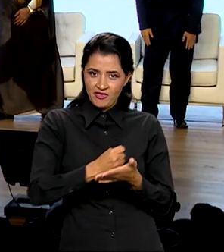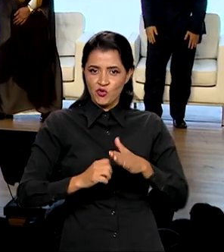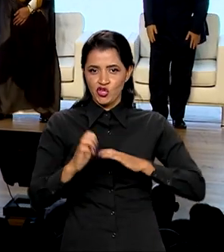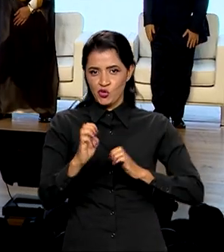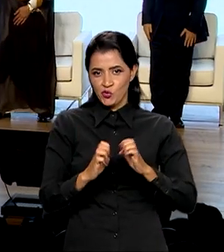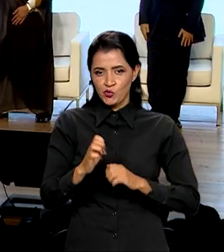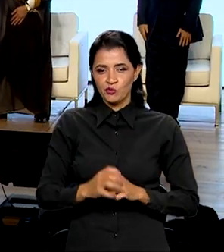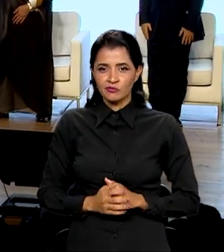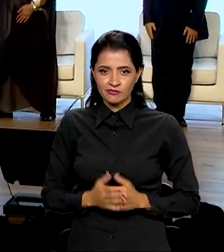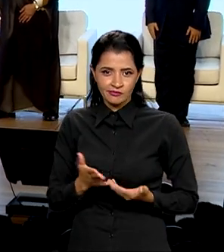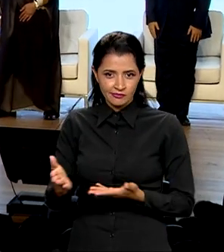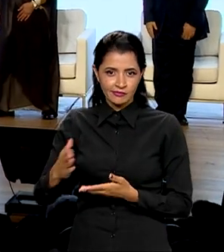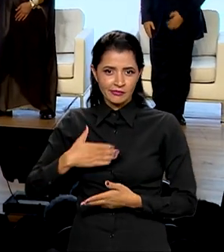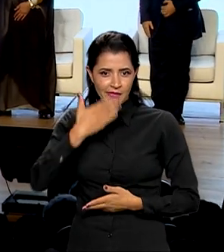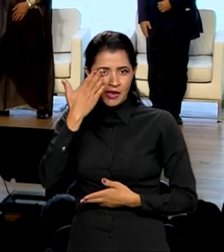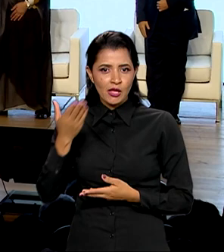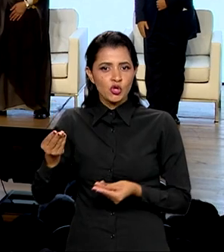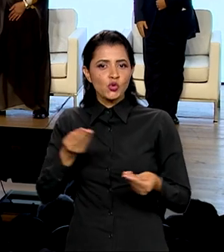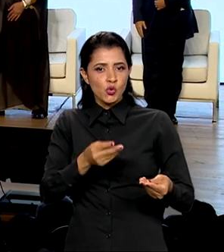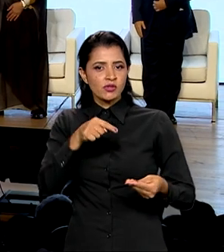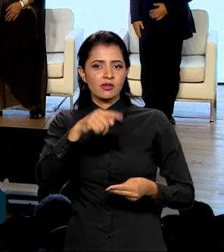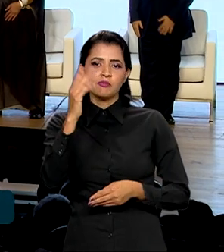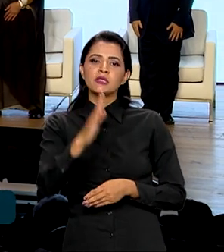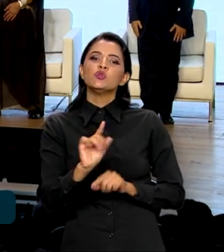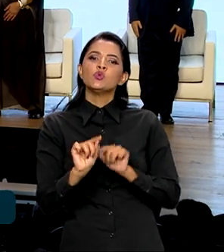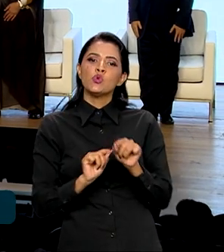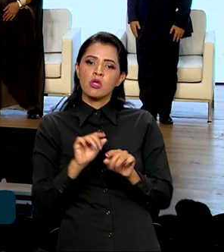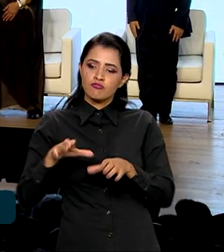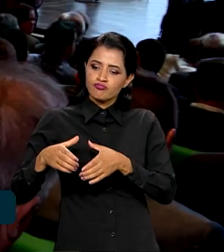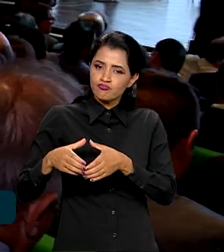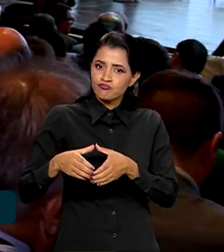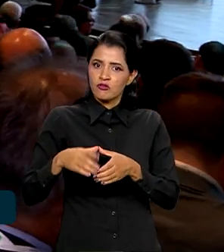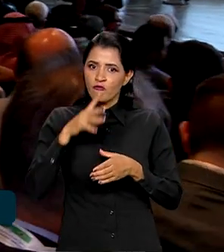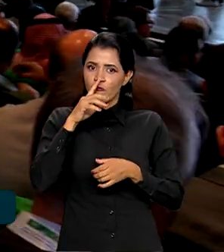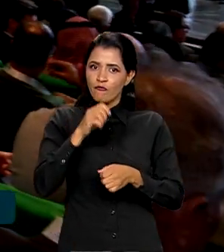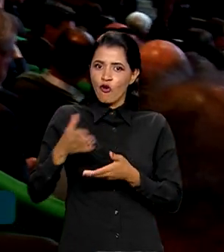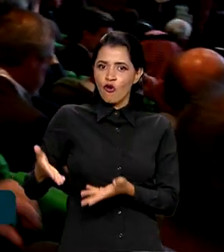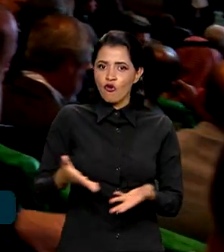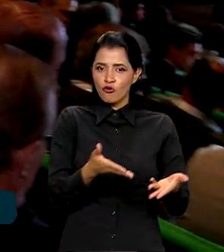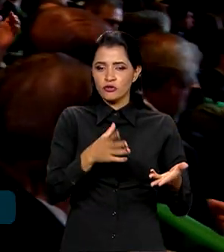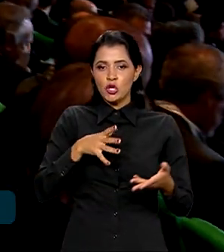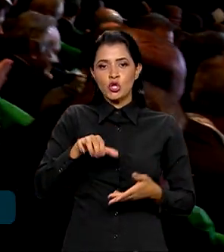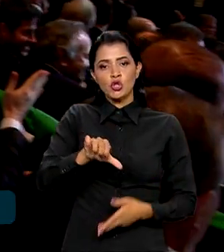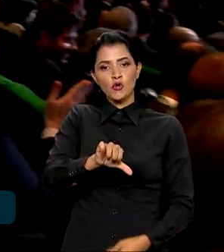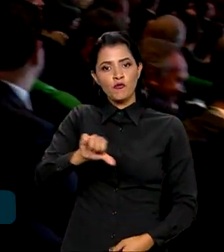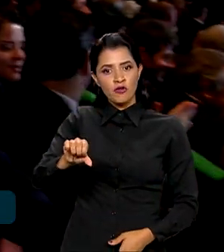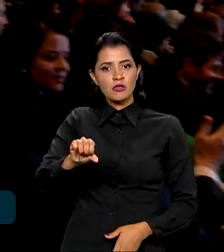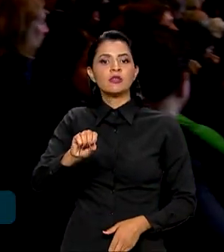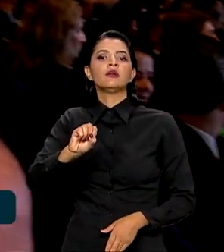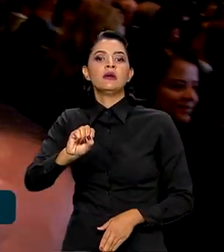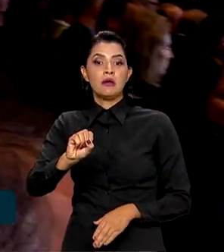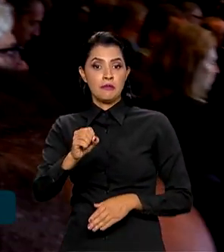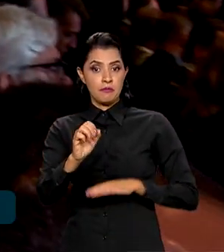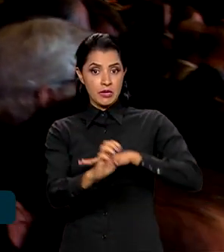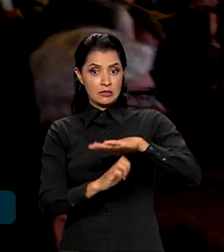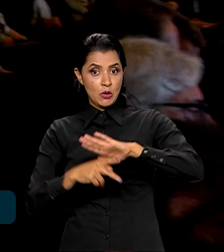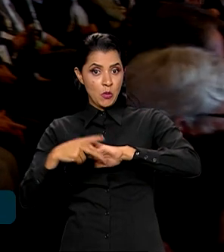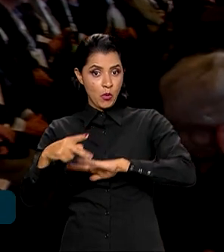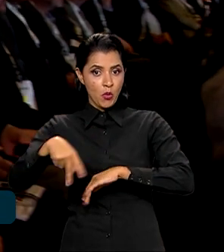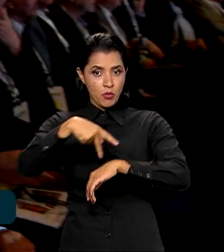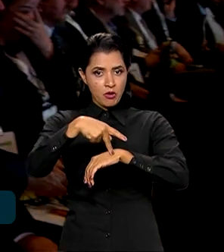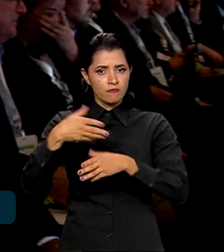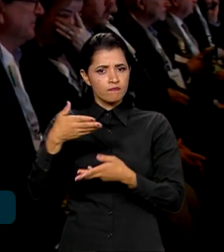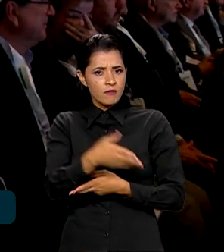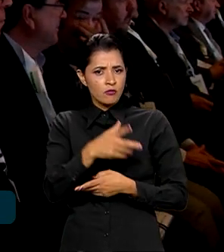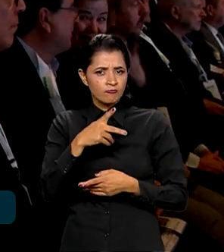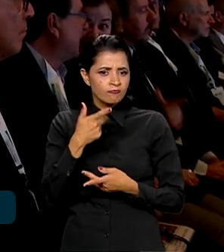A Arábia Saudita trouxe para o Brasil uma comitiva de peso. Cerca de 90 empresários daquele país vieram em